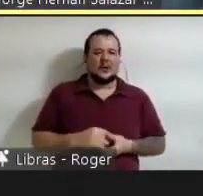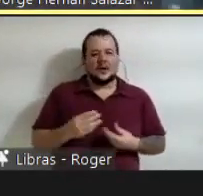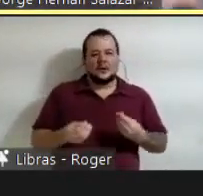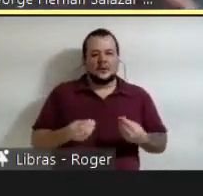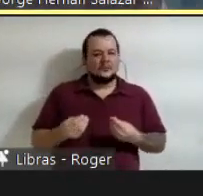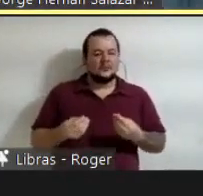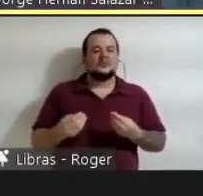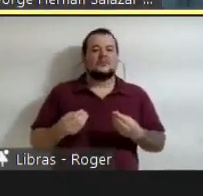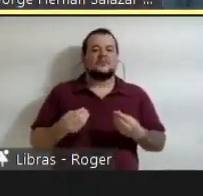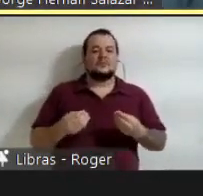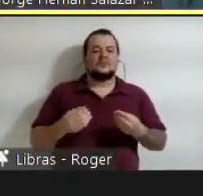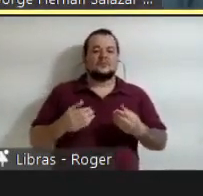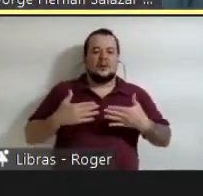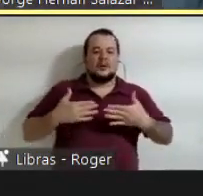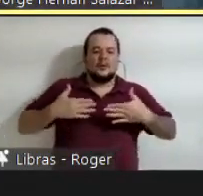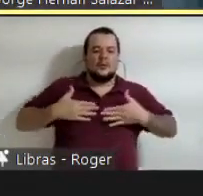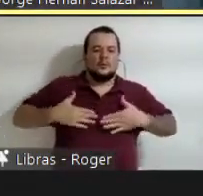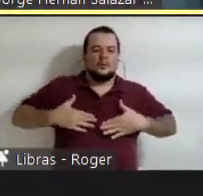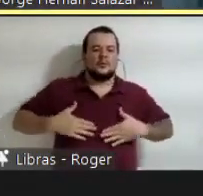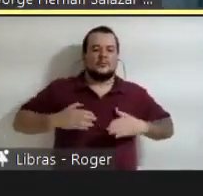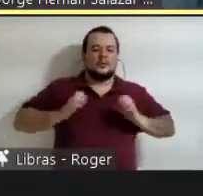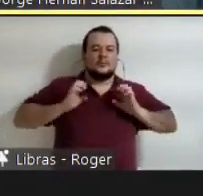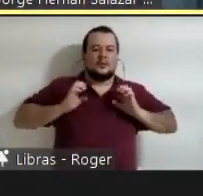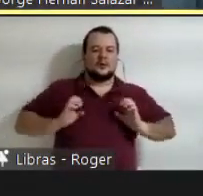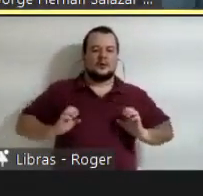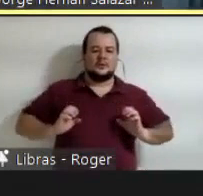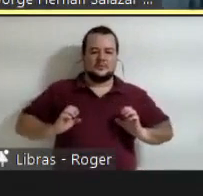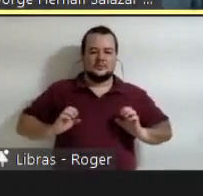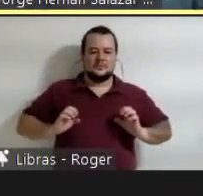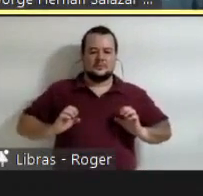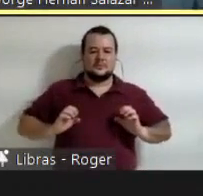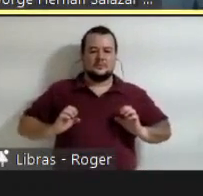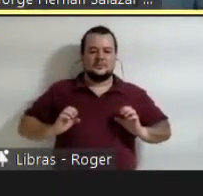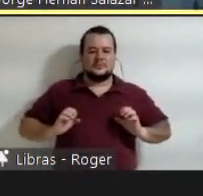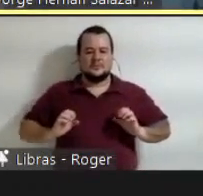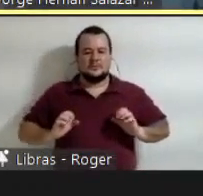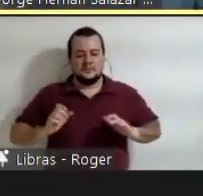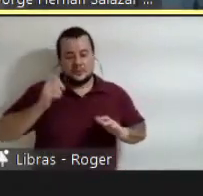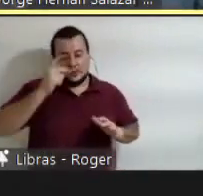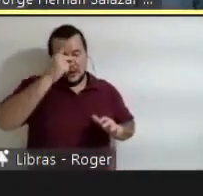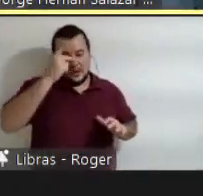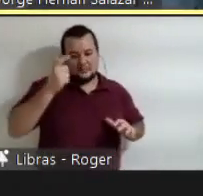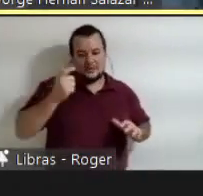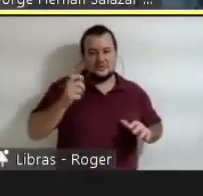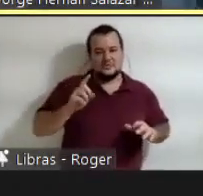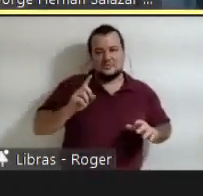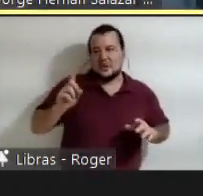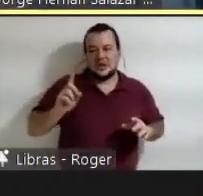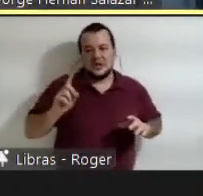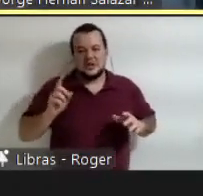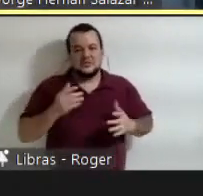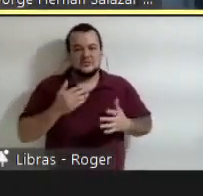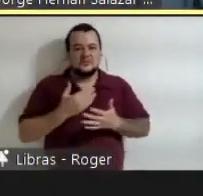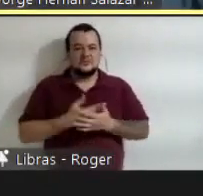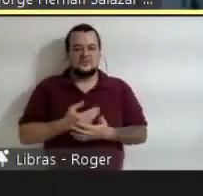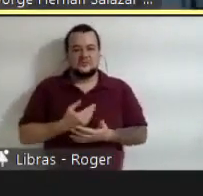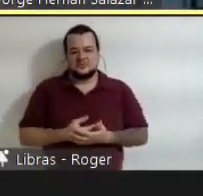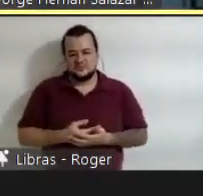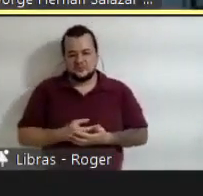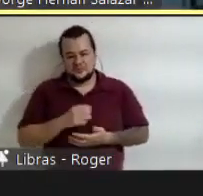está em classe e não estudia quando os demais se suponem que têm que estudiar e lhes dá um péssimo exemplo.